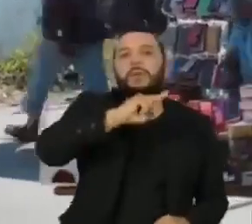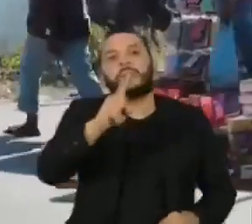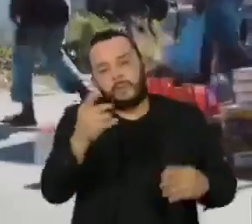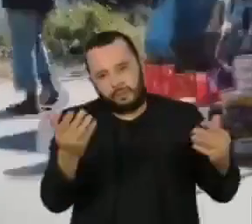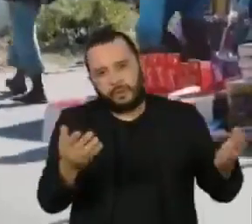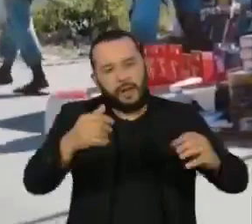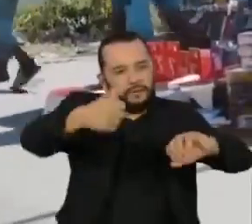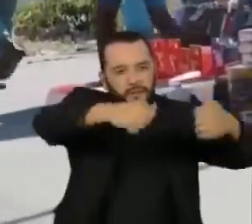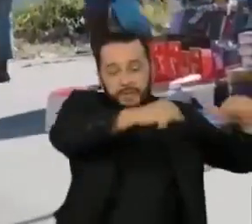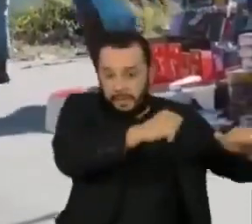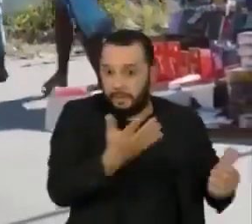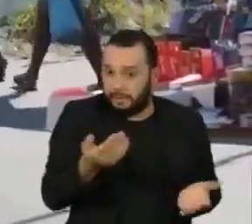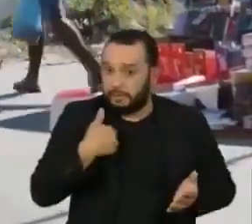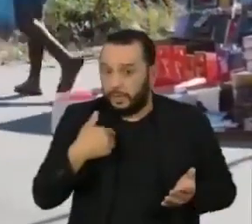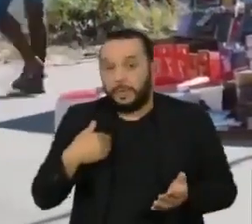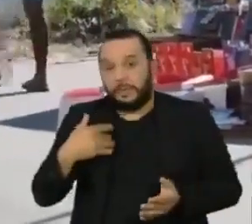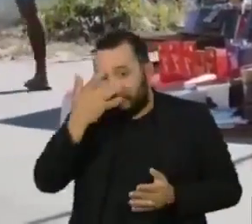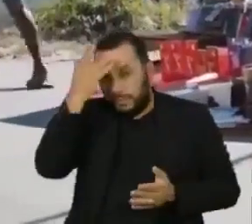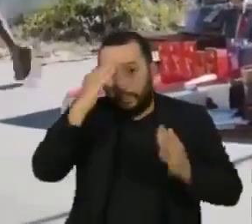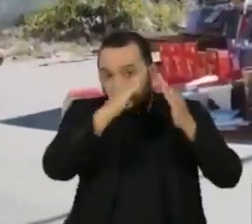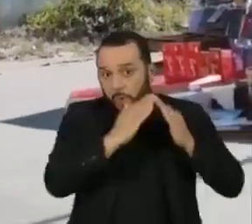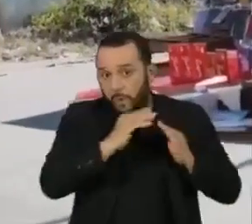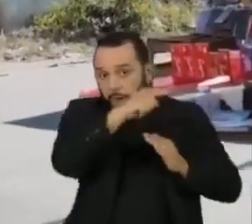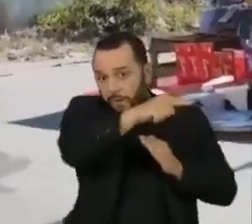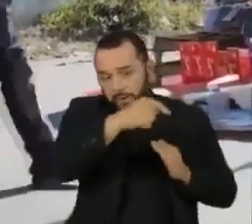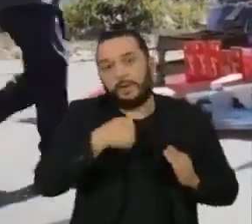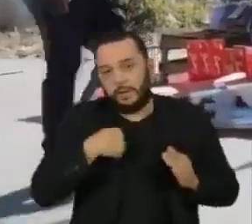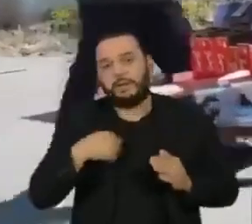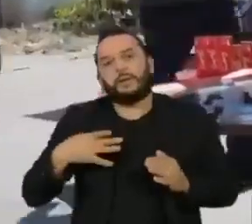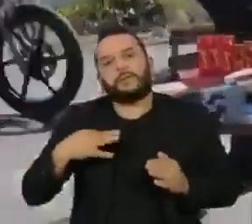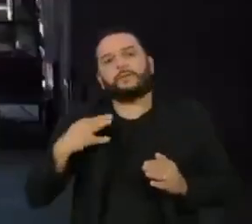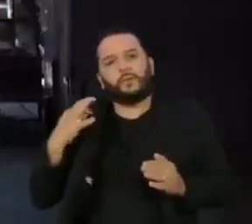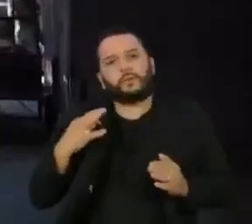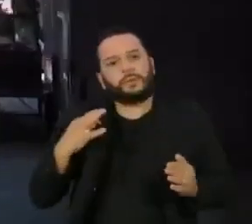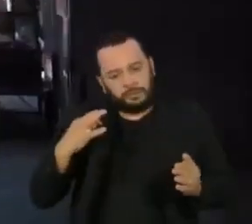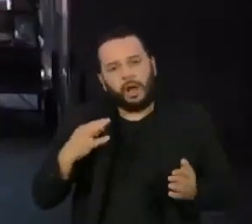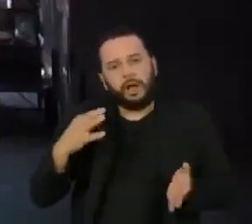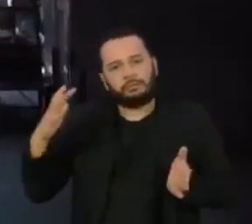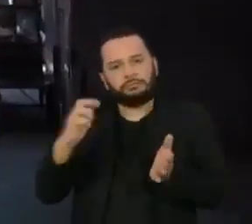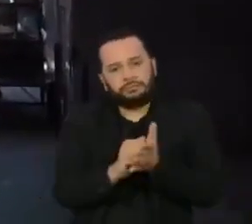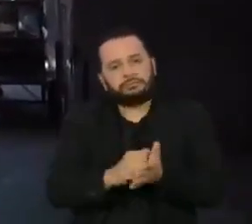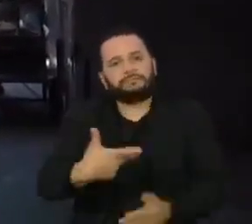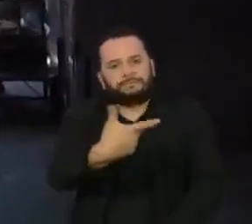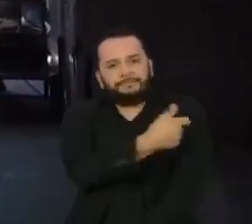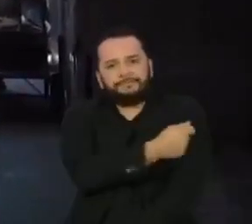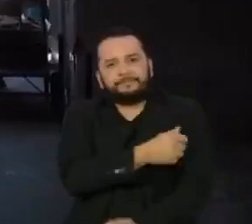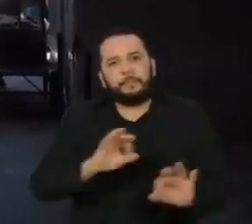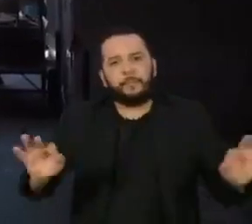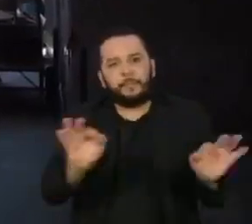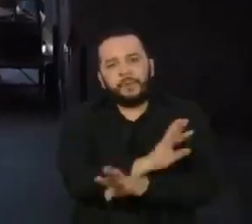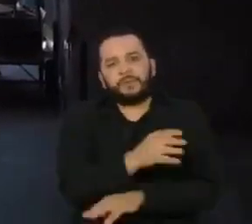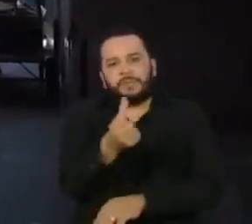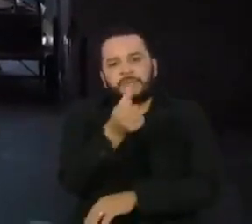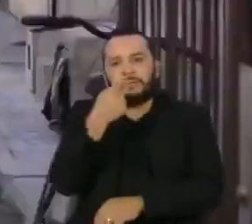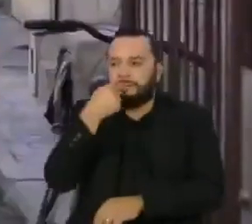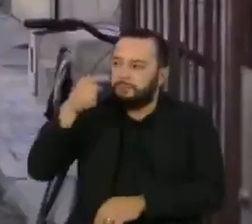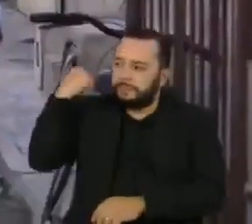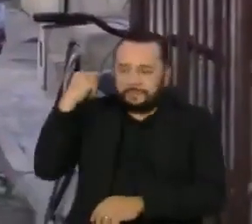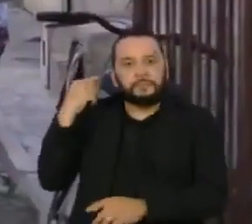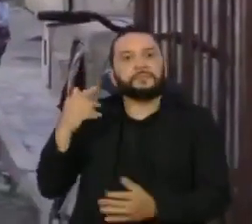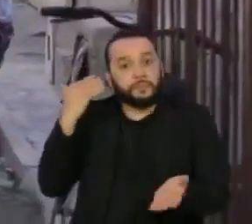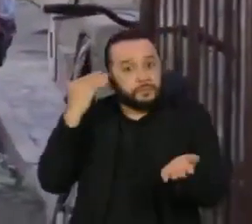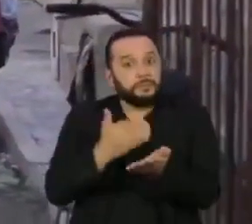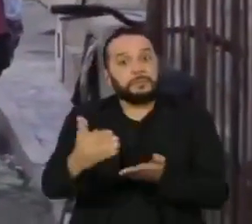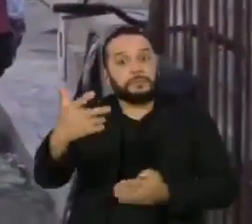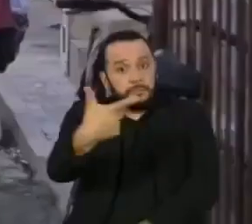inscrição de moradores voluntários para participar do processo de vacinação terminou na última sexta-feira e a aplicação